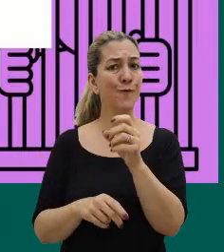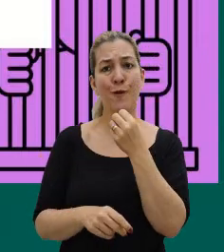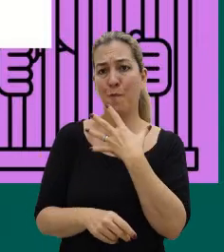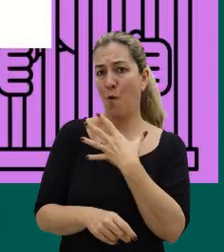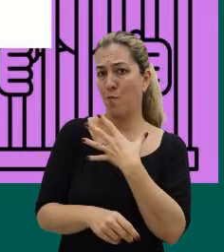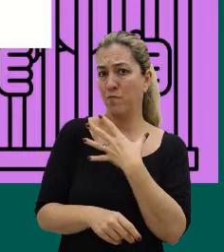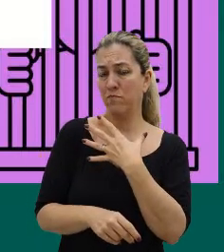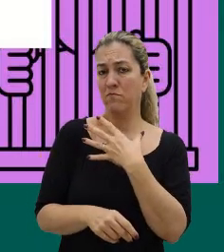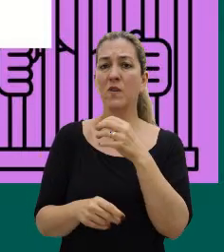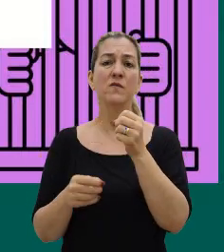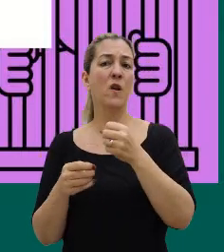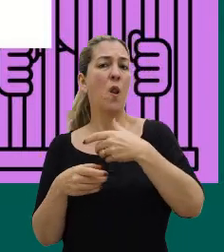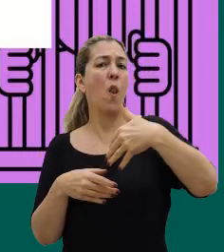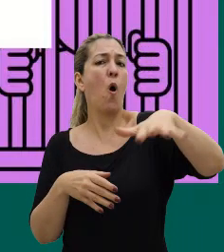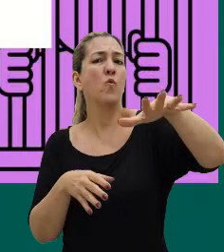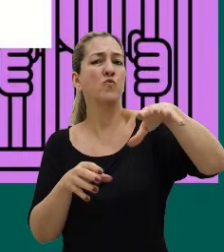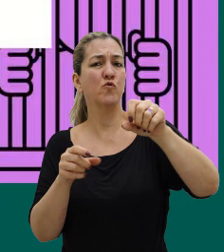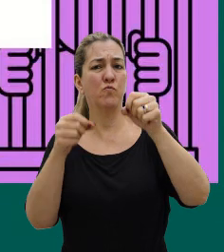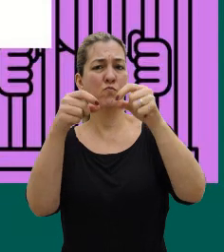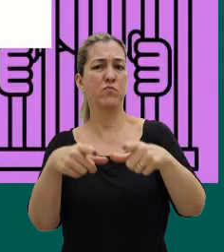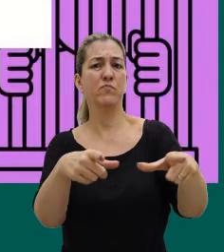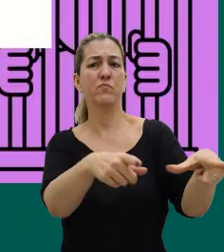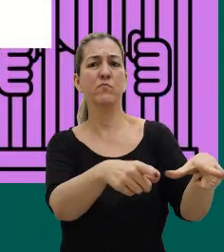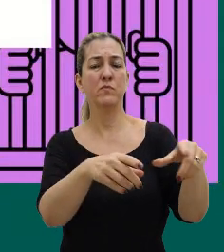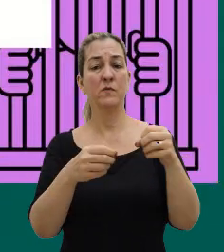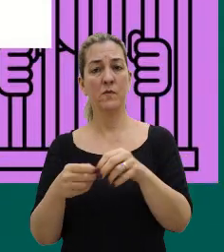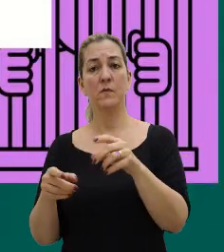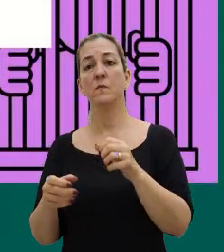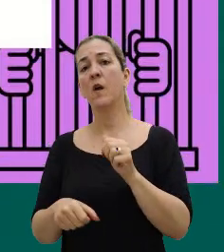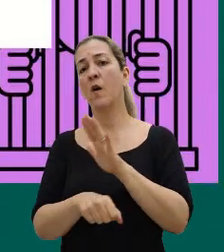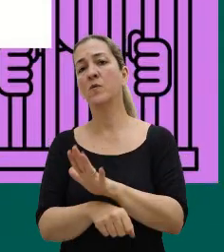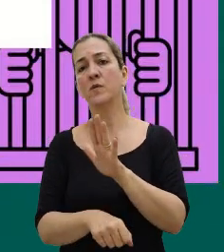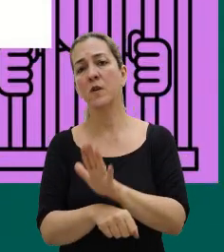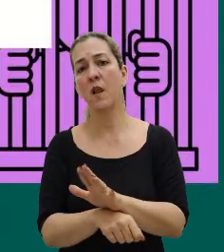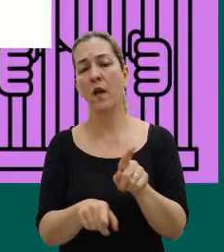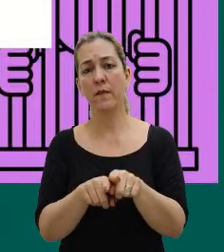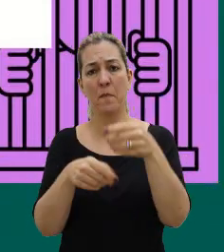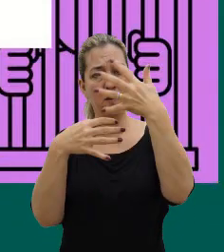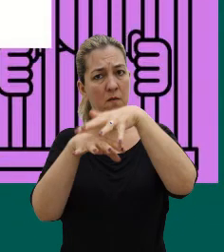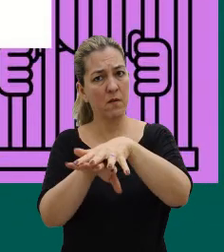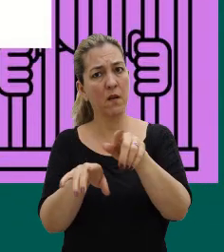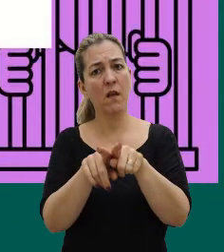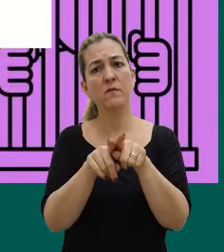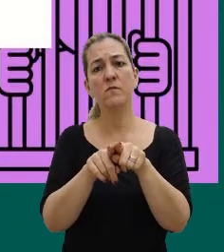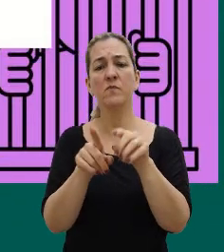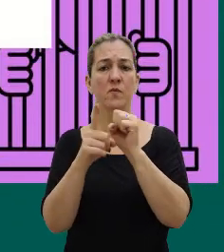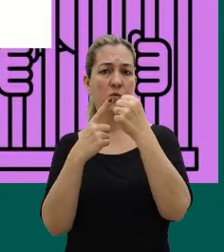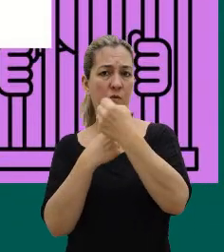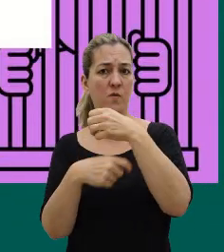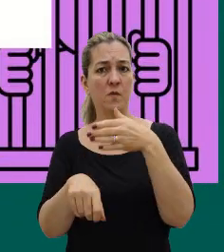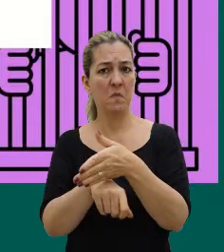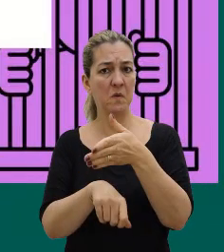locais, né, como se fosse alguém que não pudesse, né, auxiliar e também se integrar naquela sociedade.